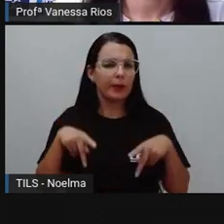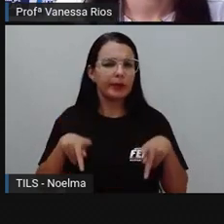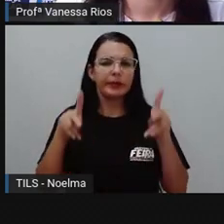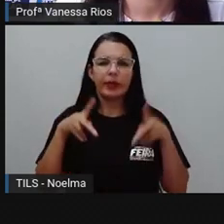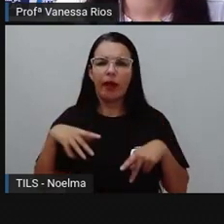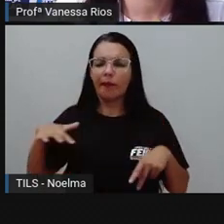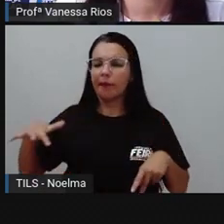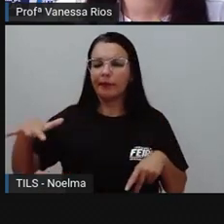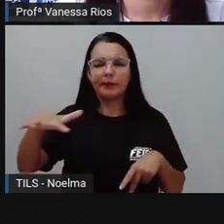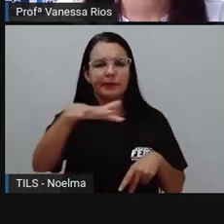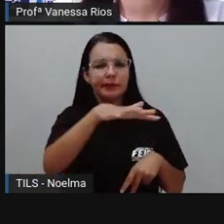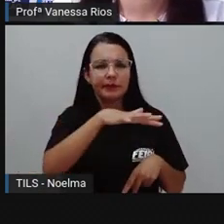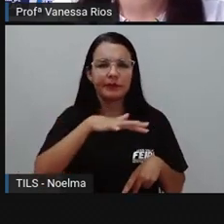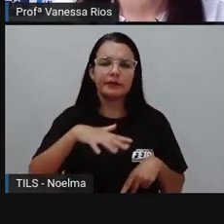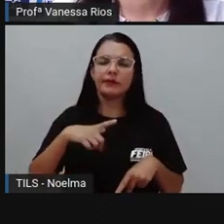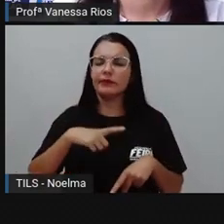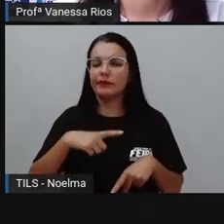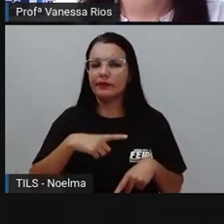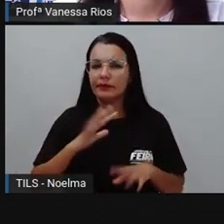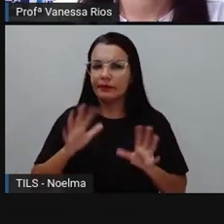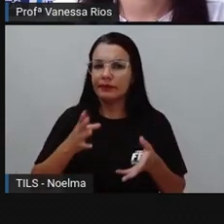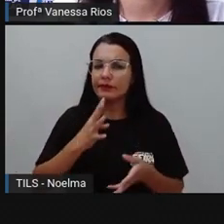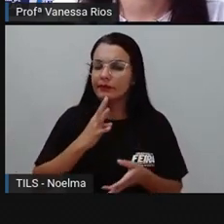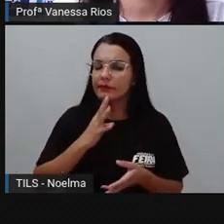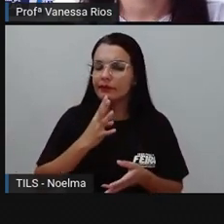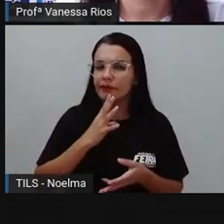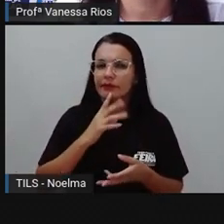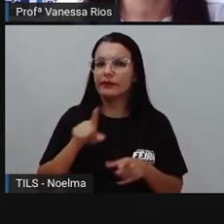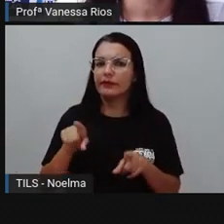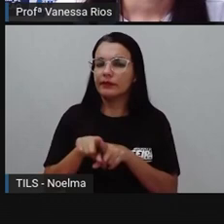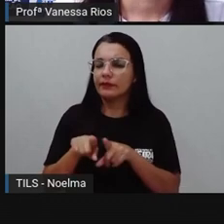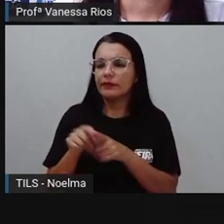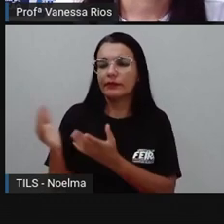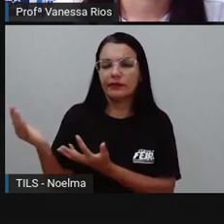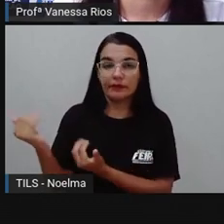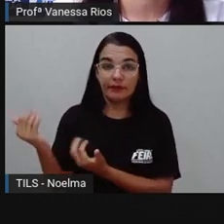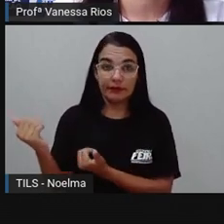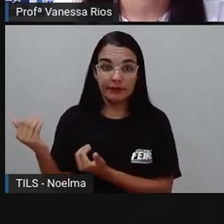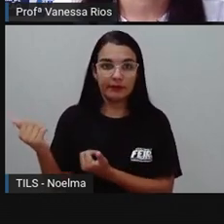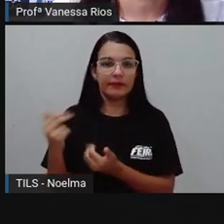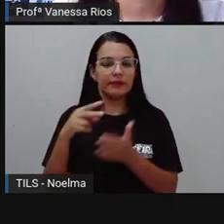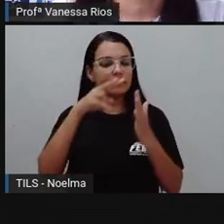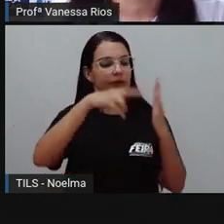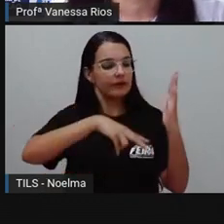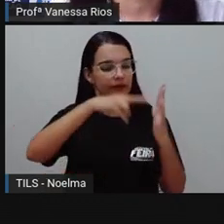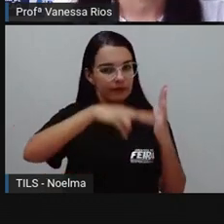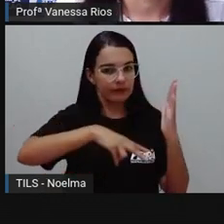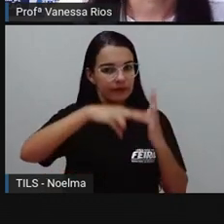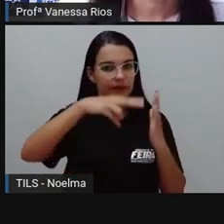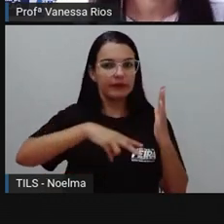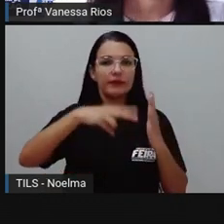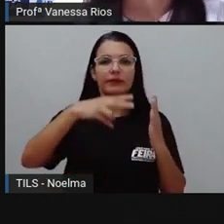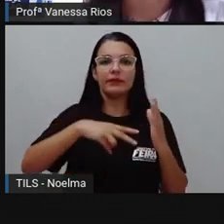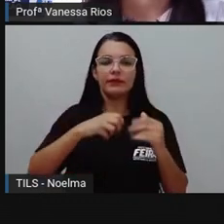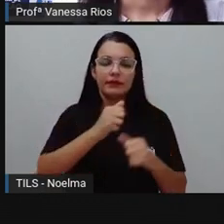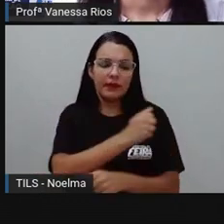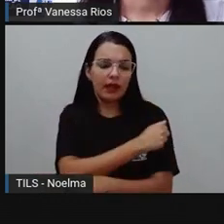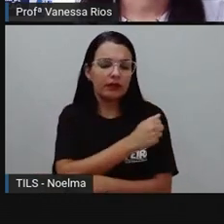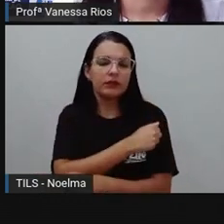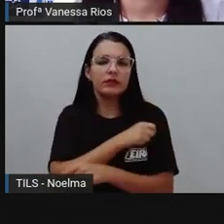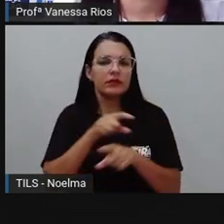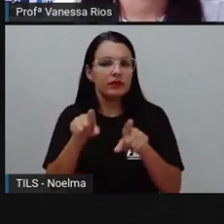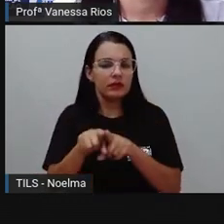crianças, entre o público infantil, entre o público juvenil, dos leitores aí de alunos e